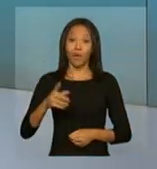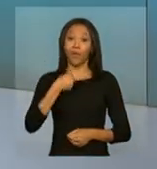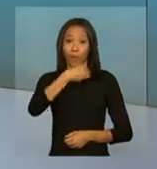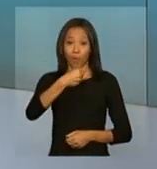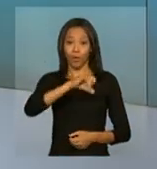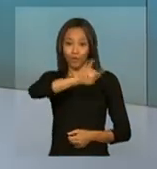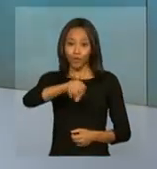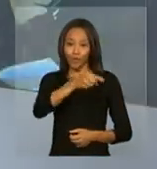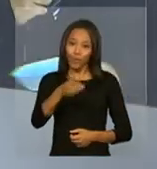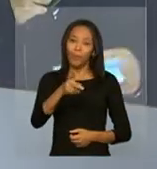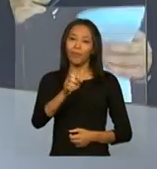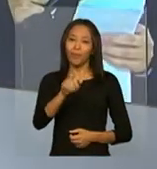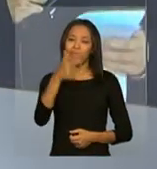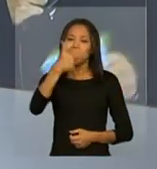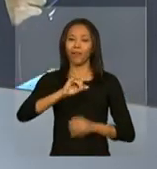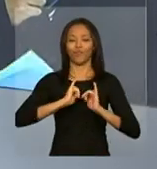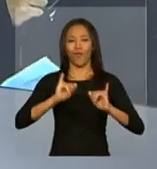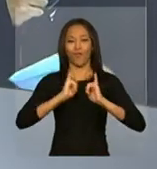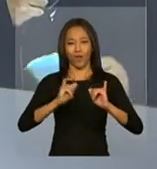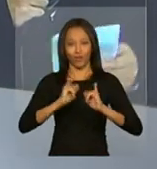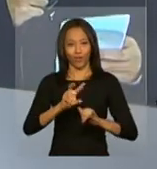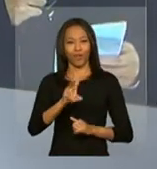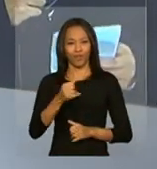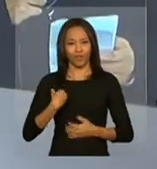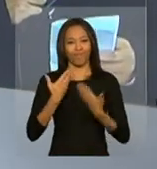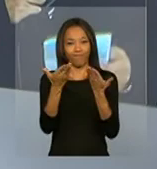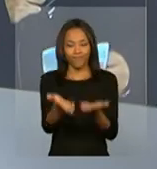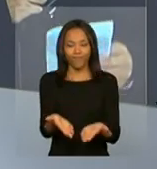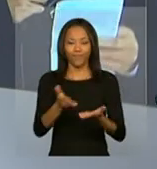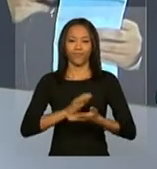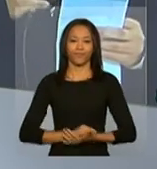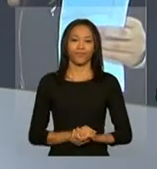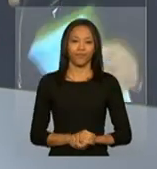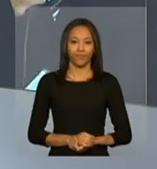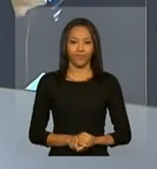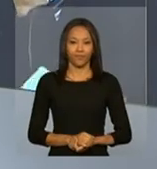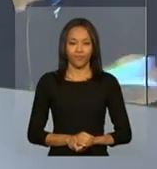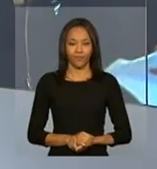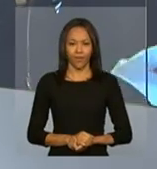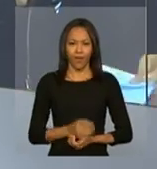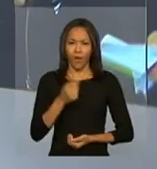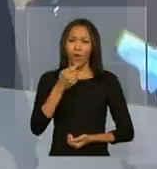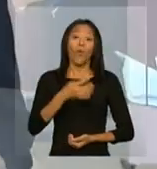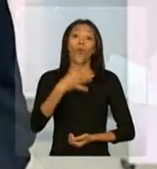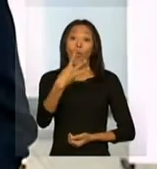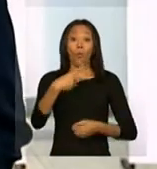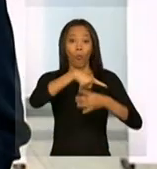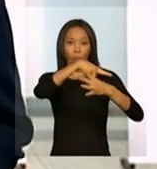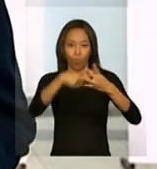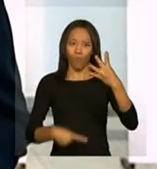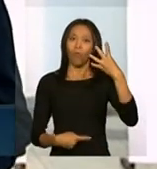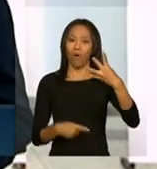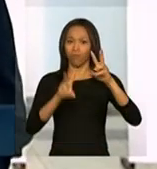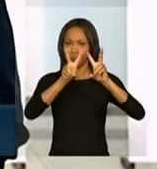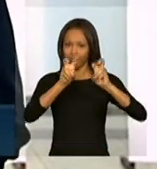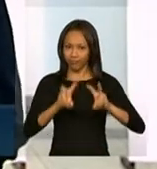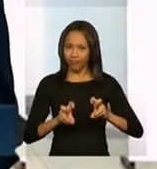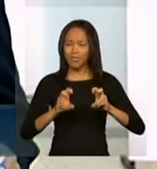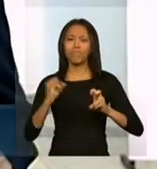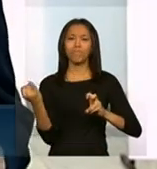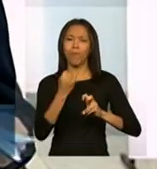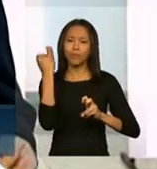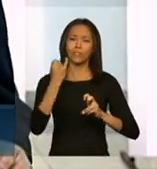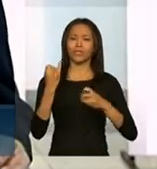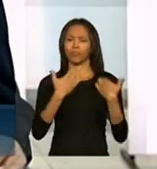repórter João Pedro Neto tem outras informações ao vivo. João Pedro? Malu, quatro painéis vão debater a importância do programa